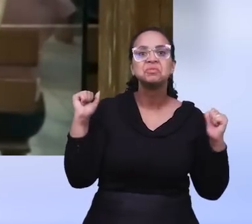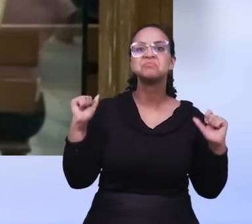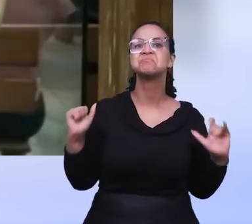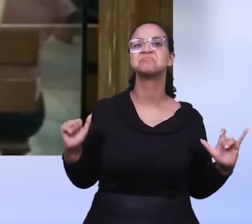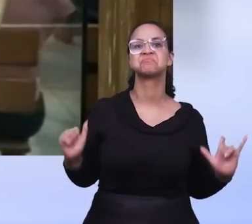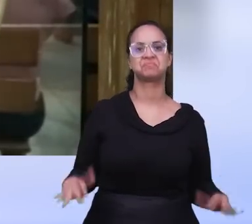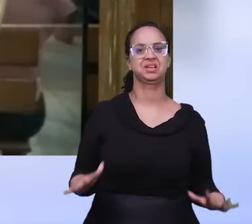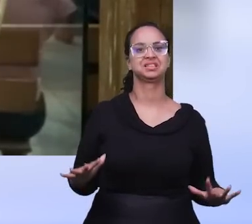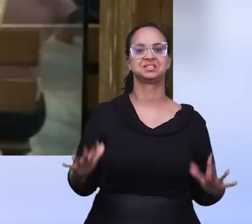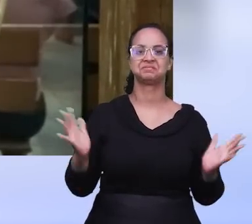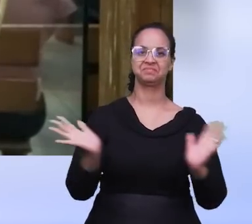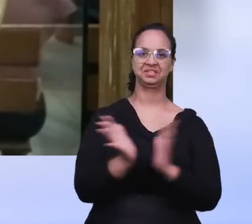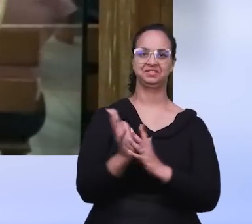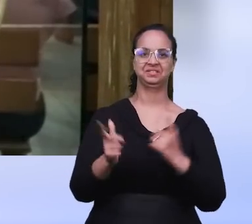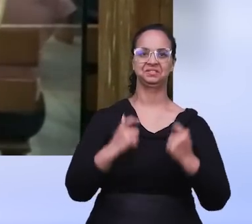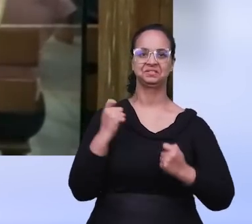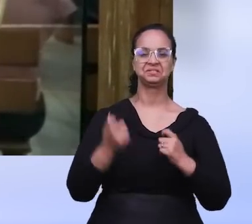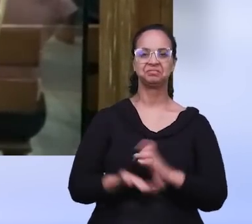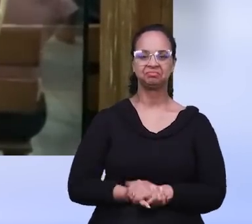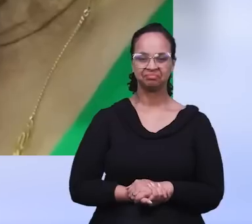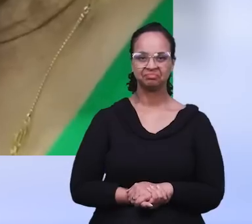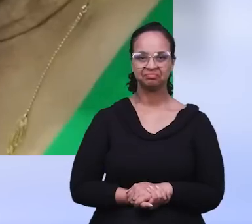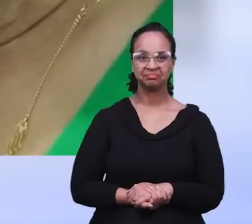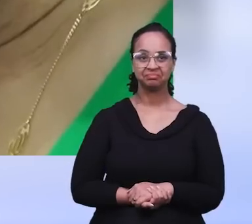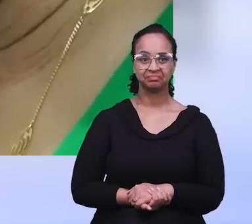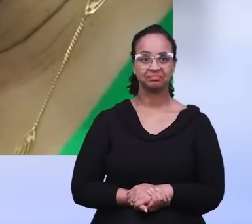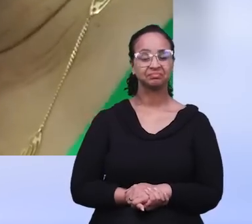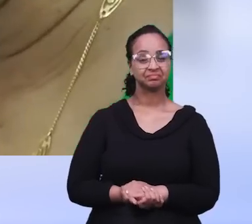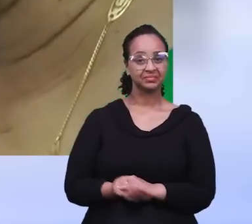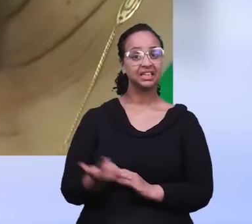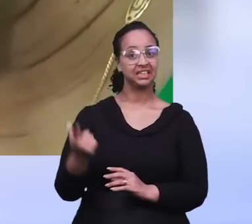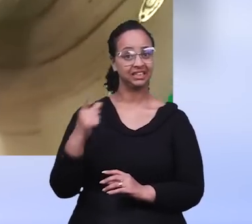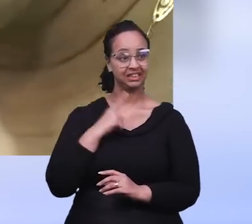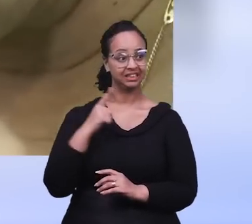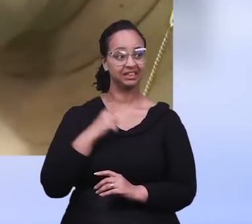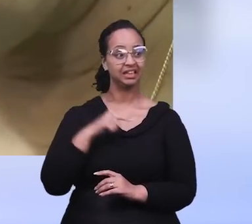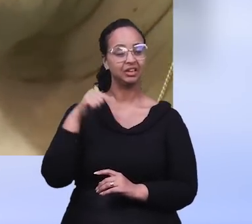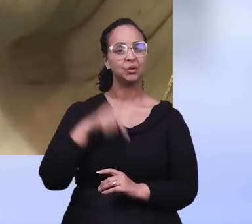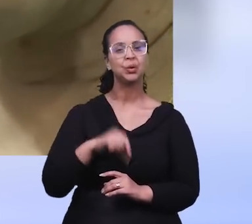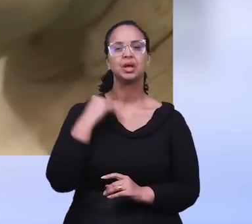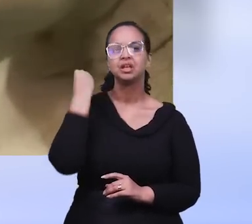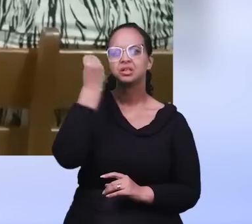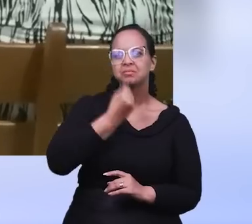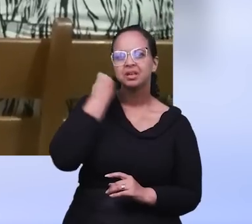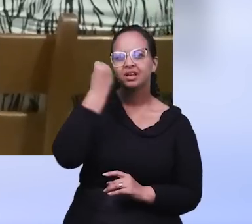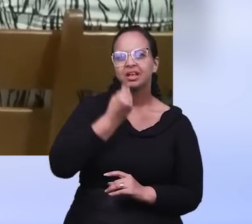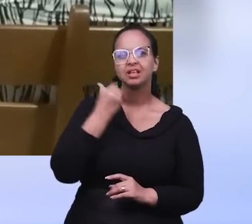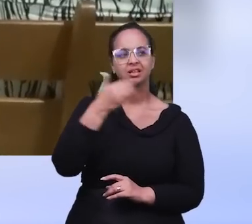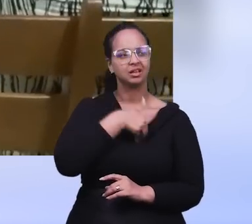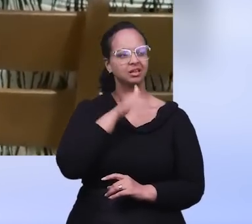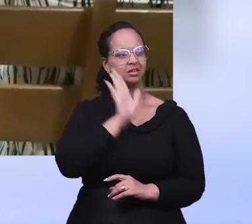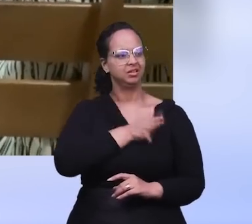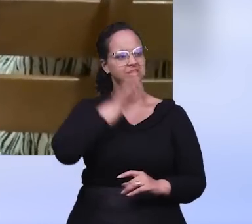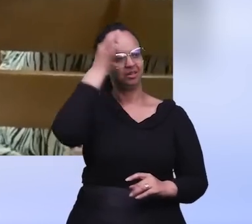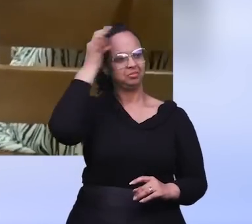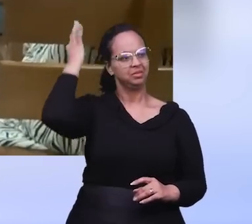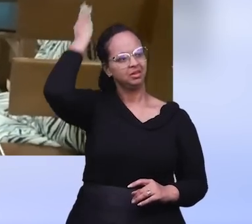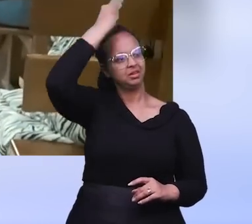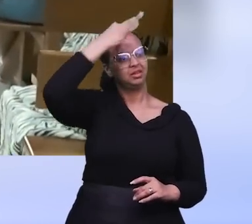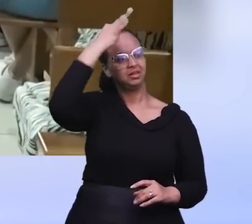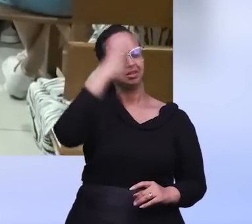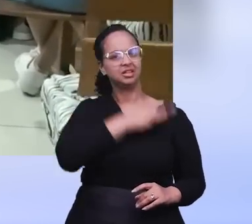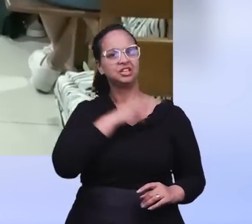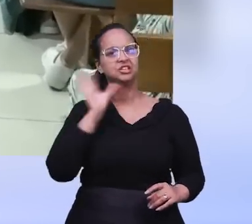Foi uma bênção, grande bênção. Os frutos da operação do Espírito Santo nos corações já são